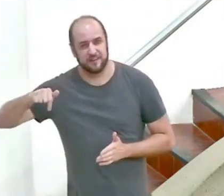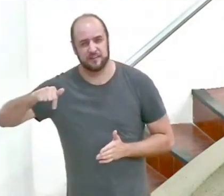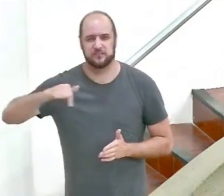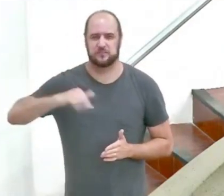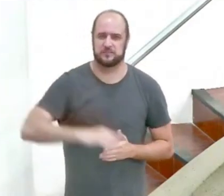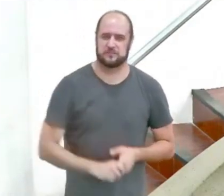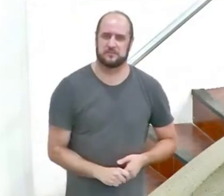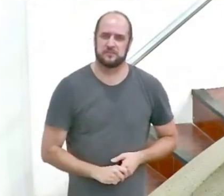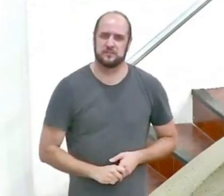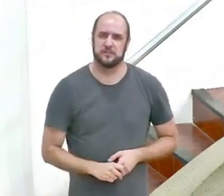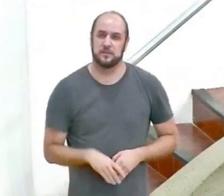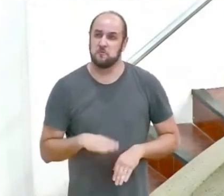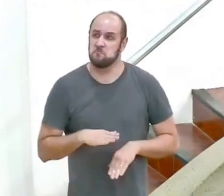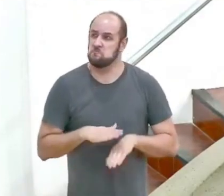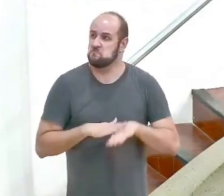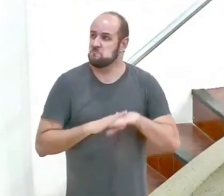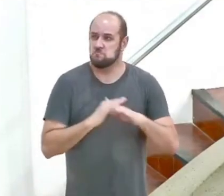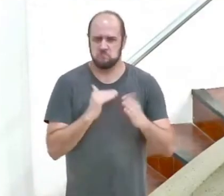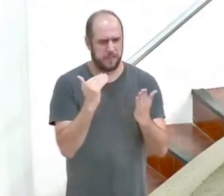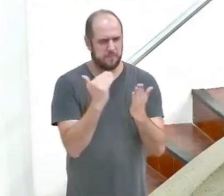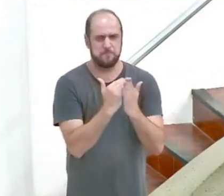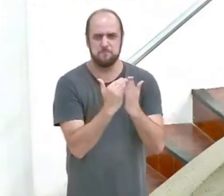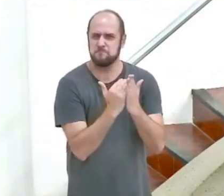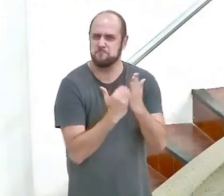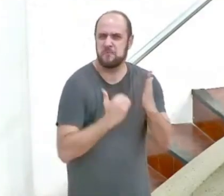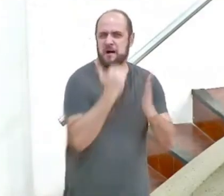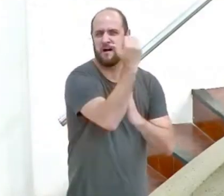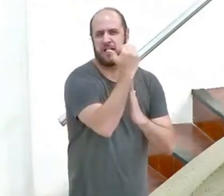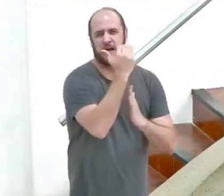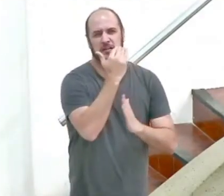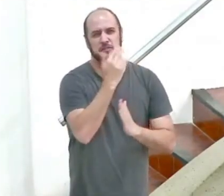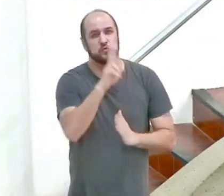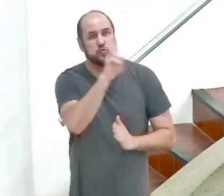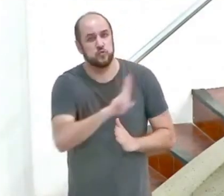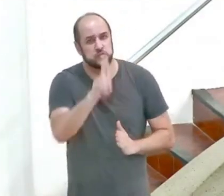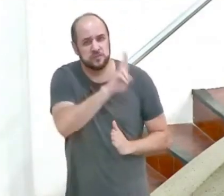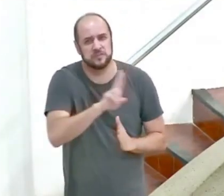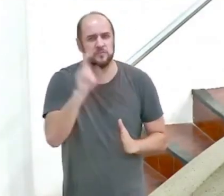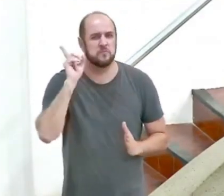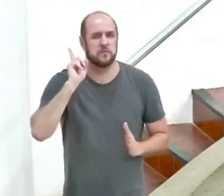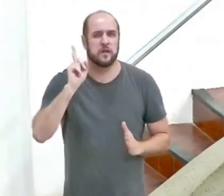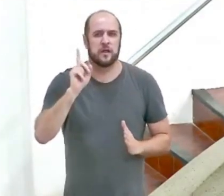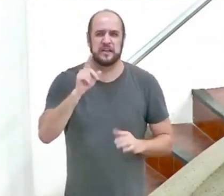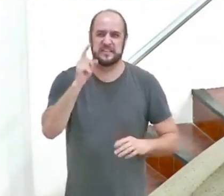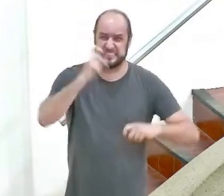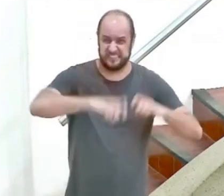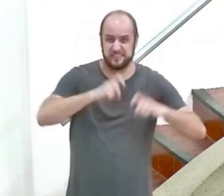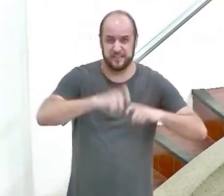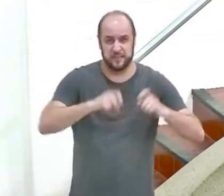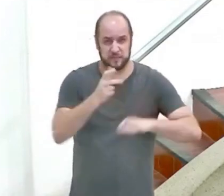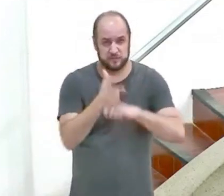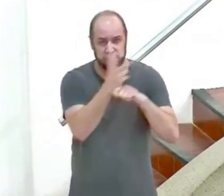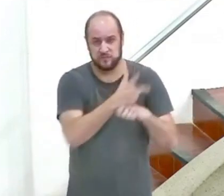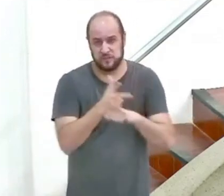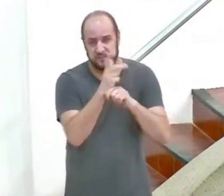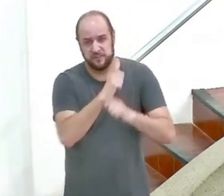mais da metade dos consumidores de pornografia online nos Estados Unidos tem entre